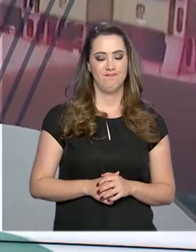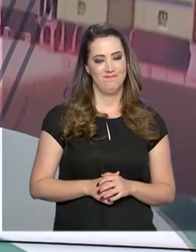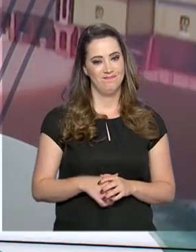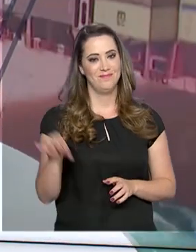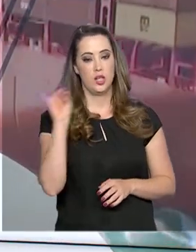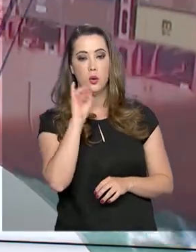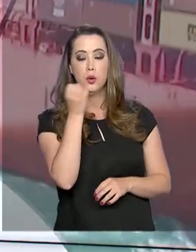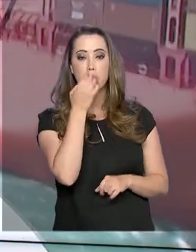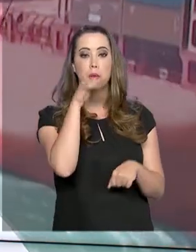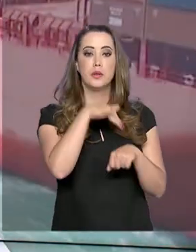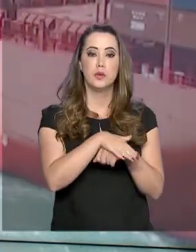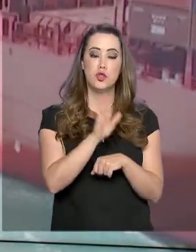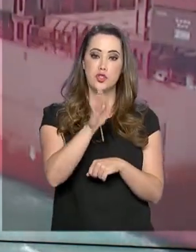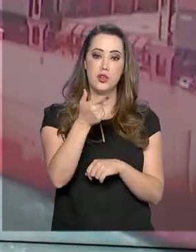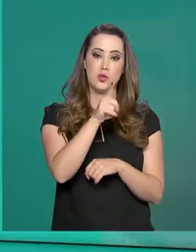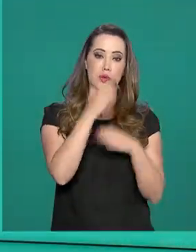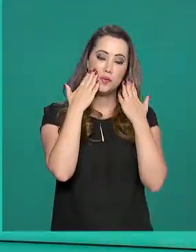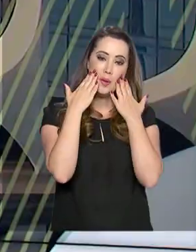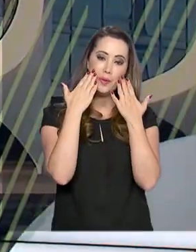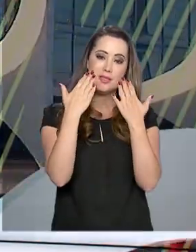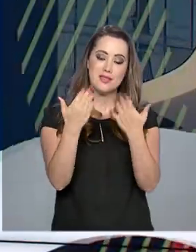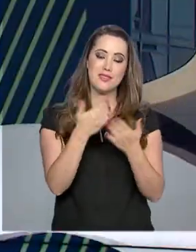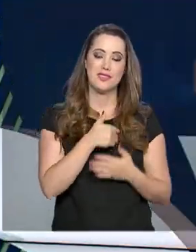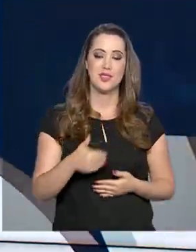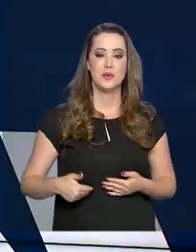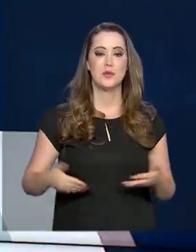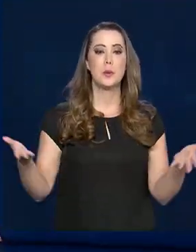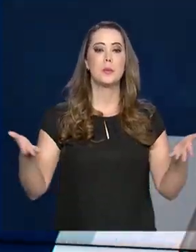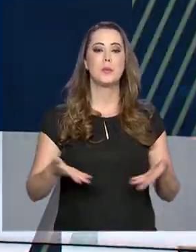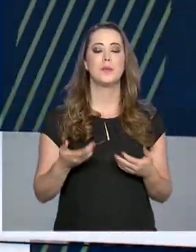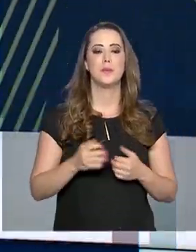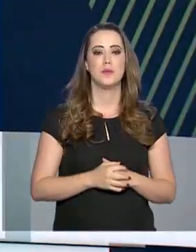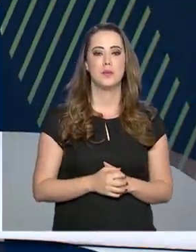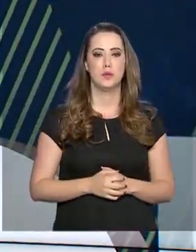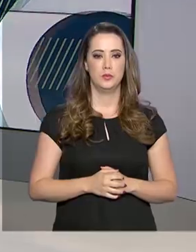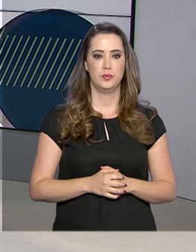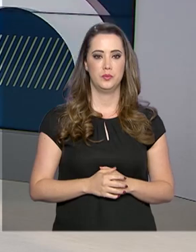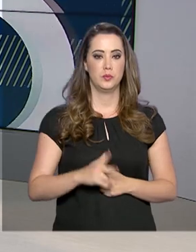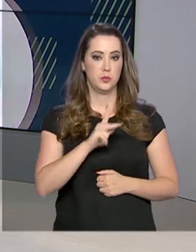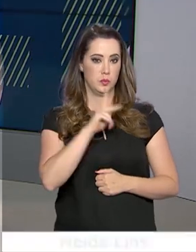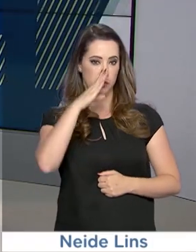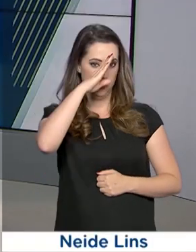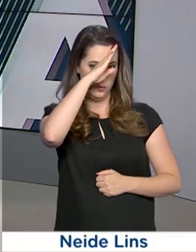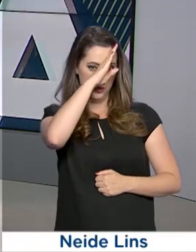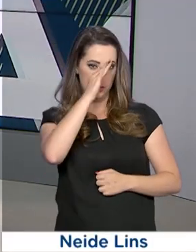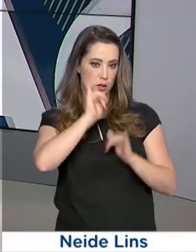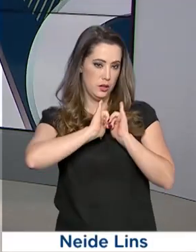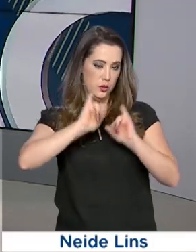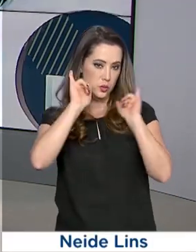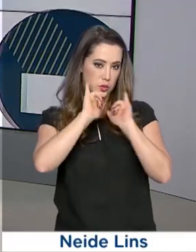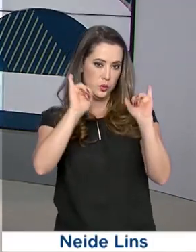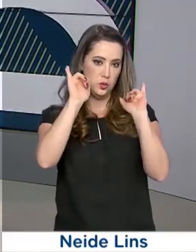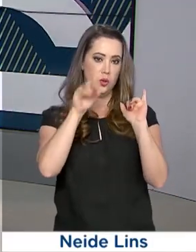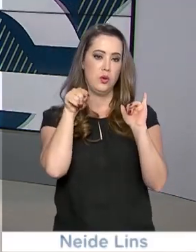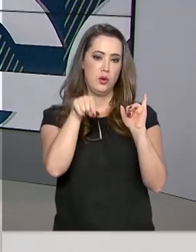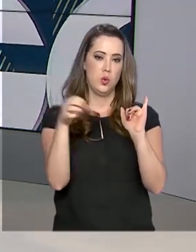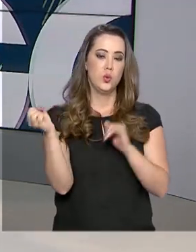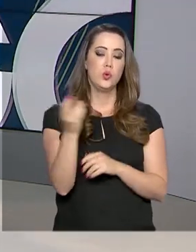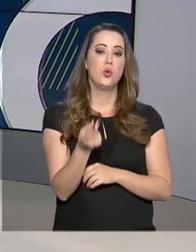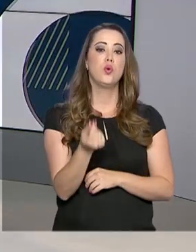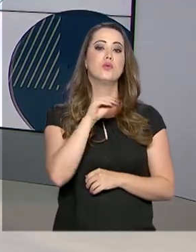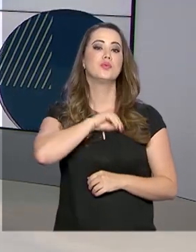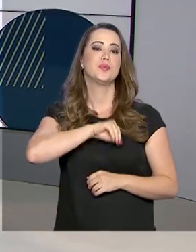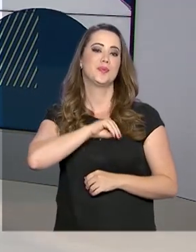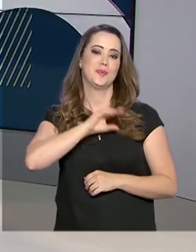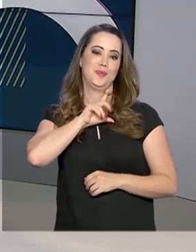Olá, boa noite. Já estamos de volta com mais uma edição do Governo Agora. O presidente Jair Bolsonaro anunciou agora há pouco